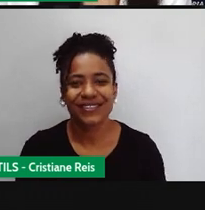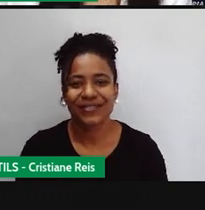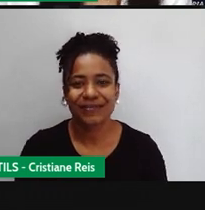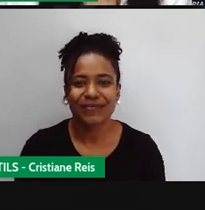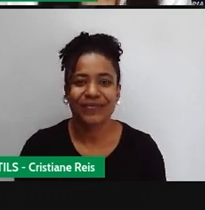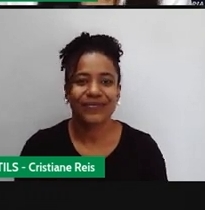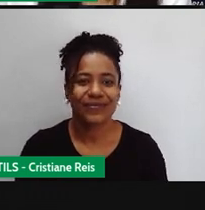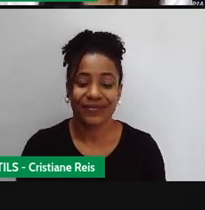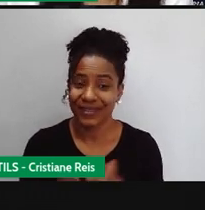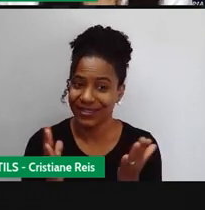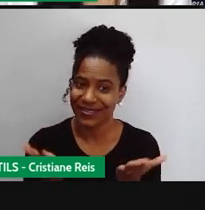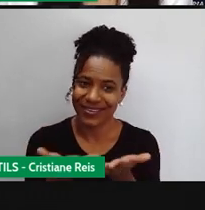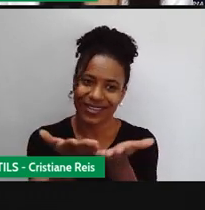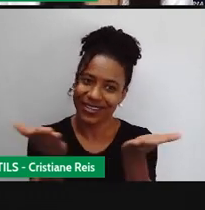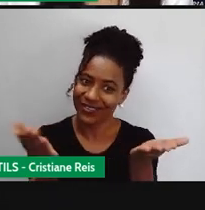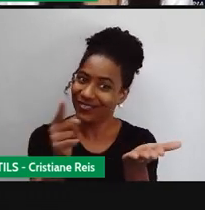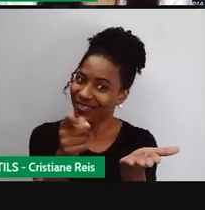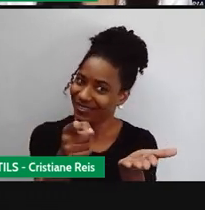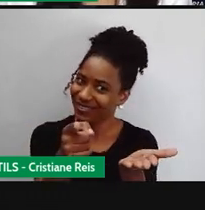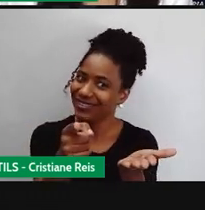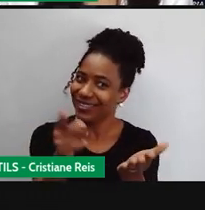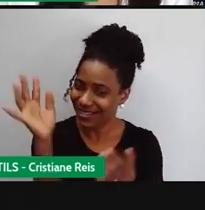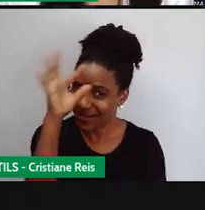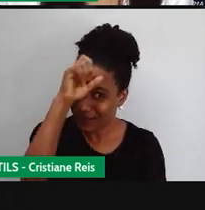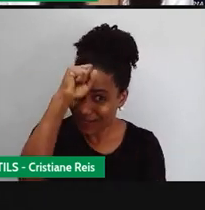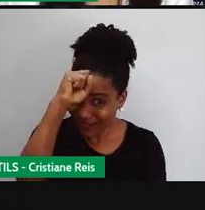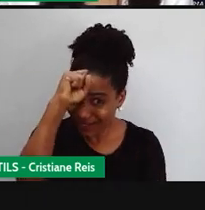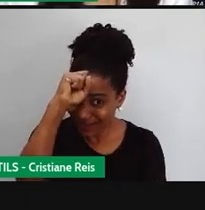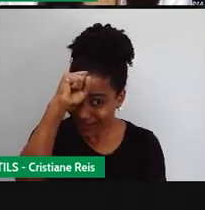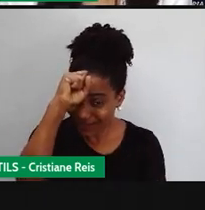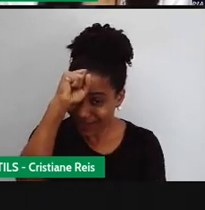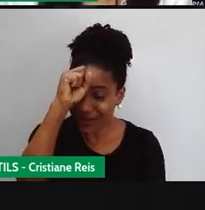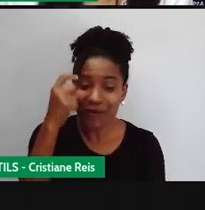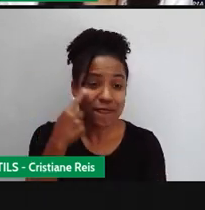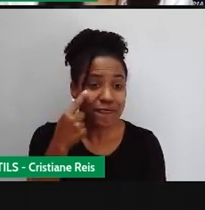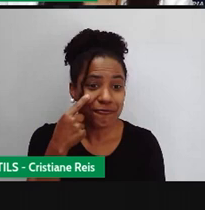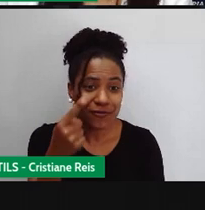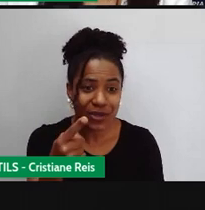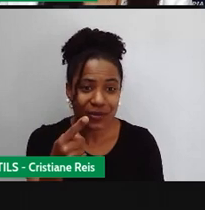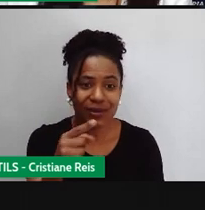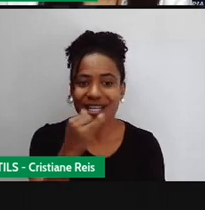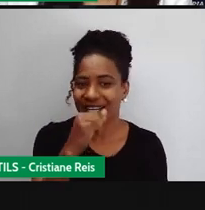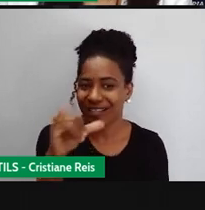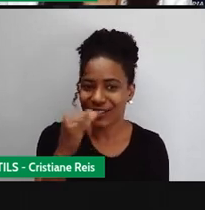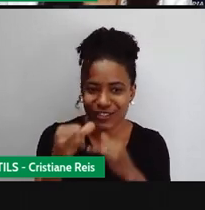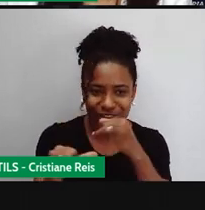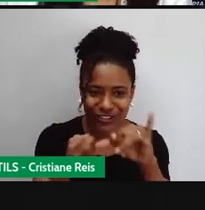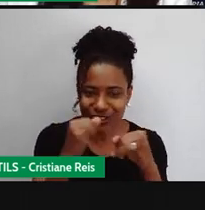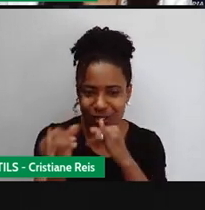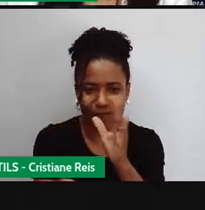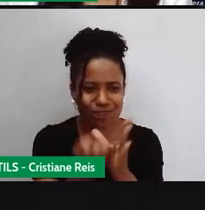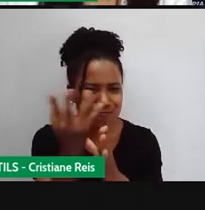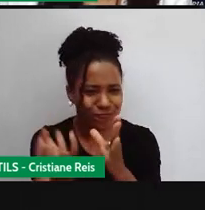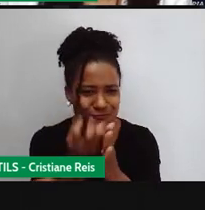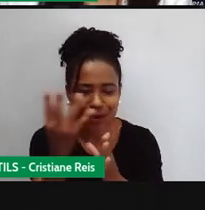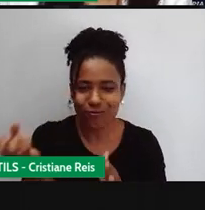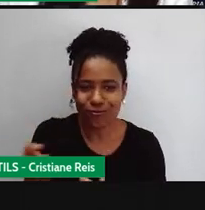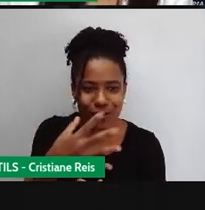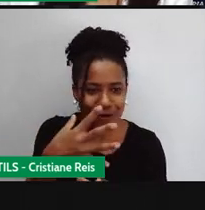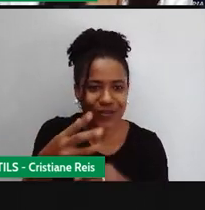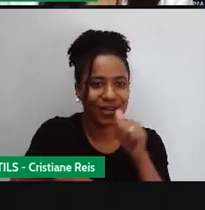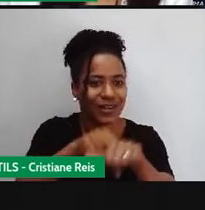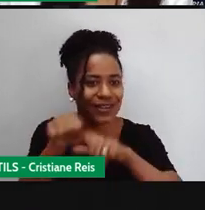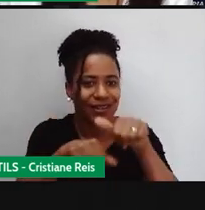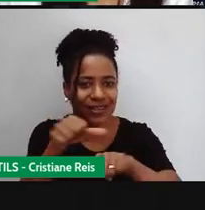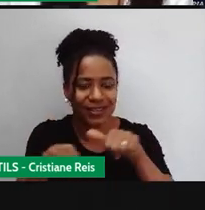Agora, com você. Aprendeu aí sobre as fontes de energia, né? Renováveis, não renováveis e também sobre